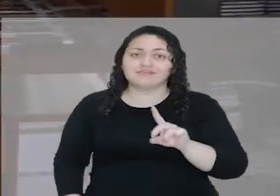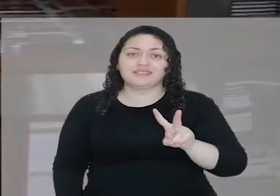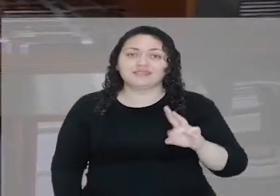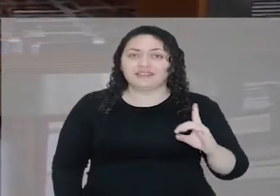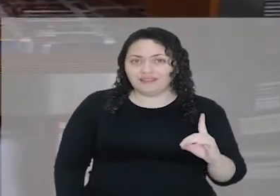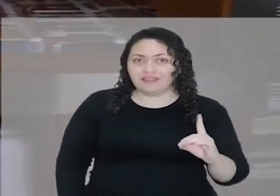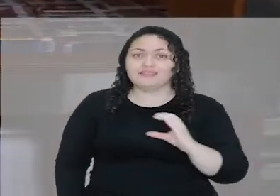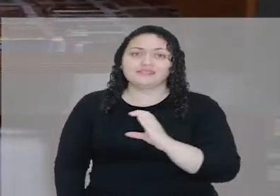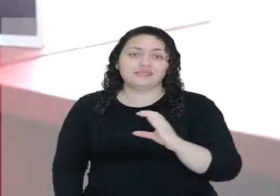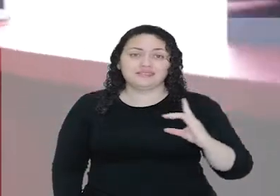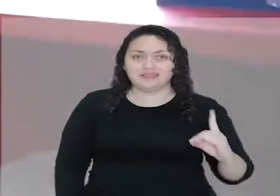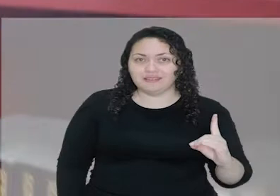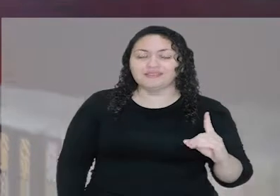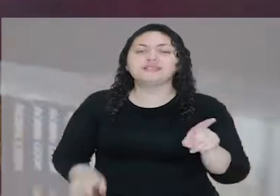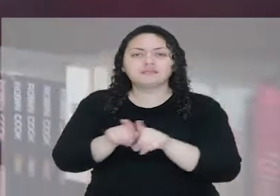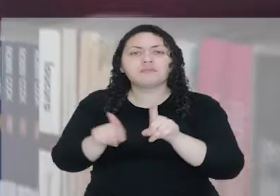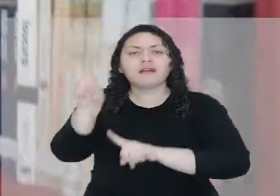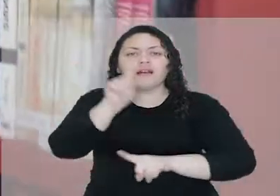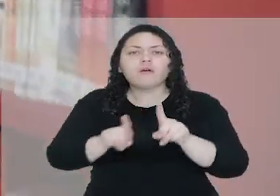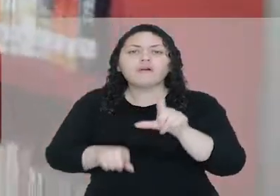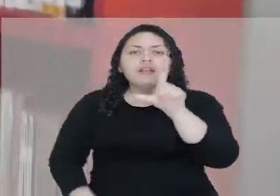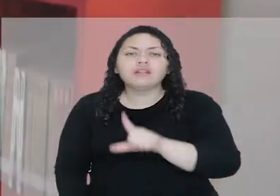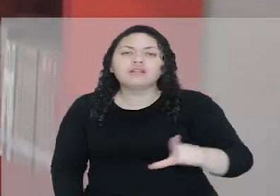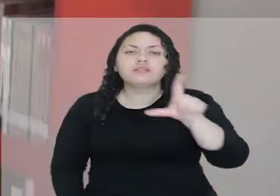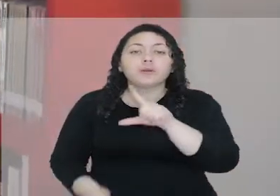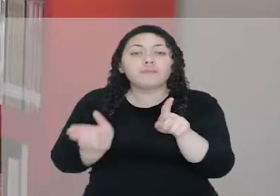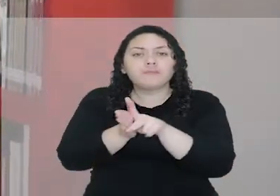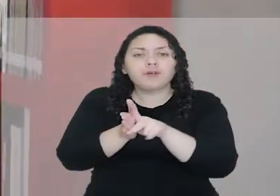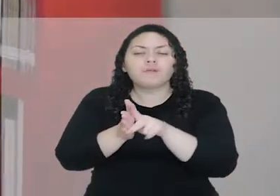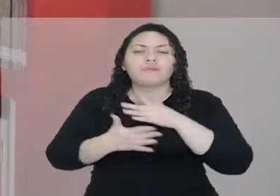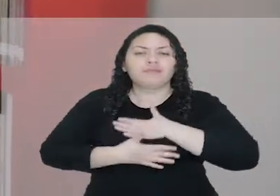DVDs, CDs e algumas obras de literatura de lazer.